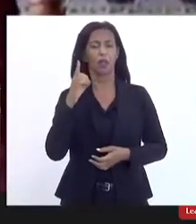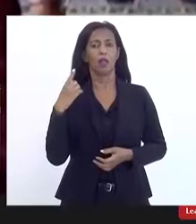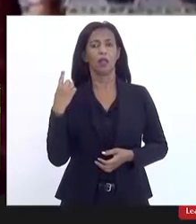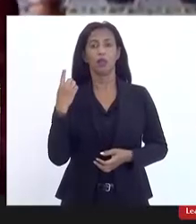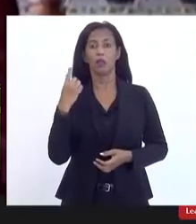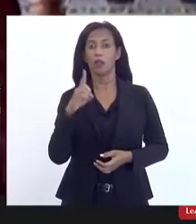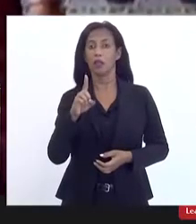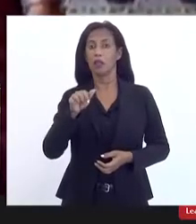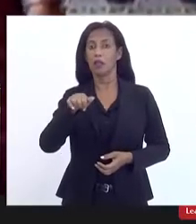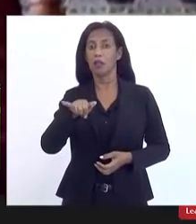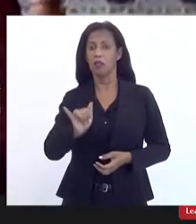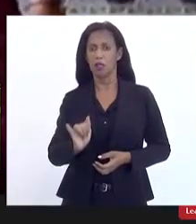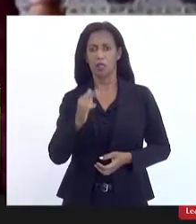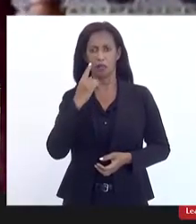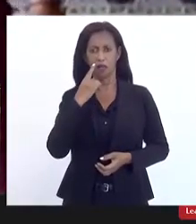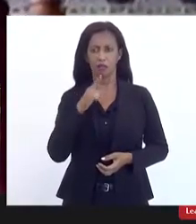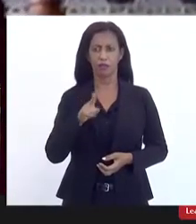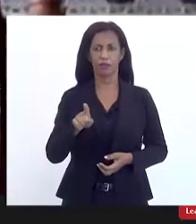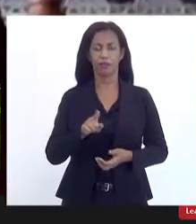Monteiro que eu vejo aqui